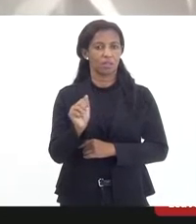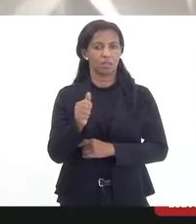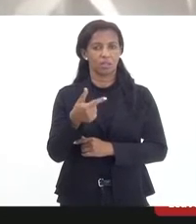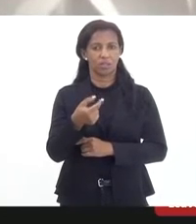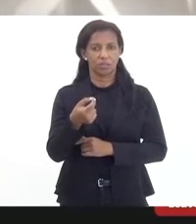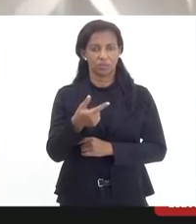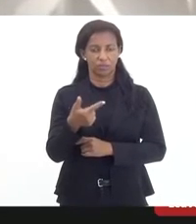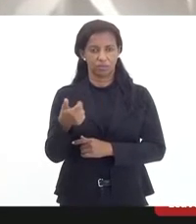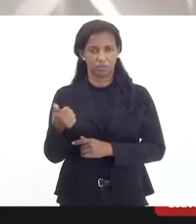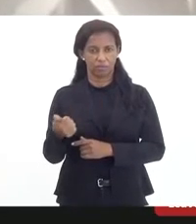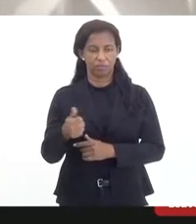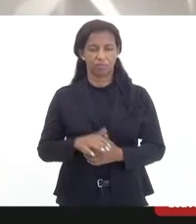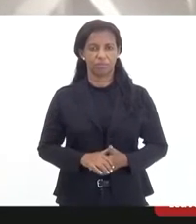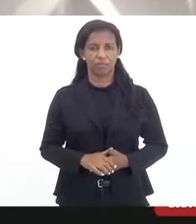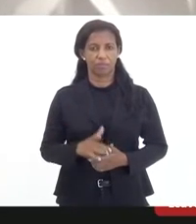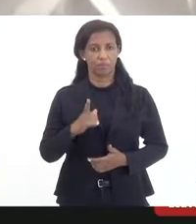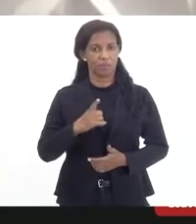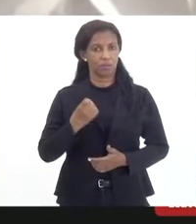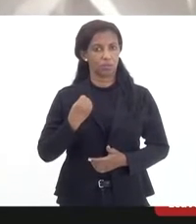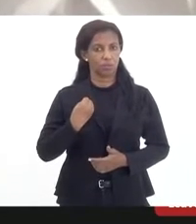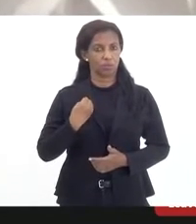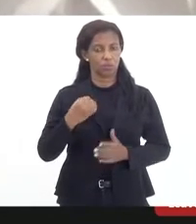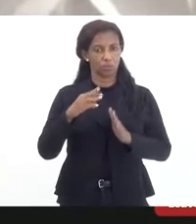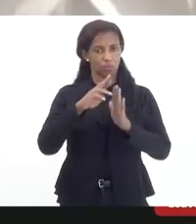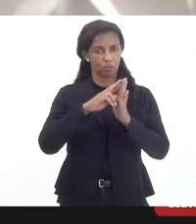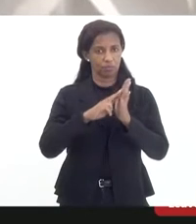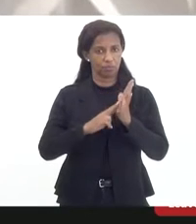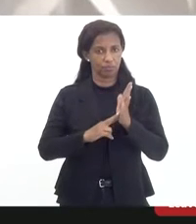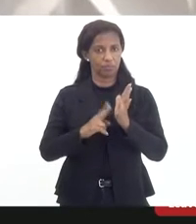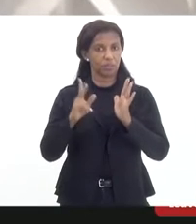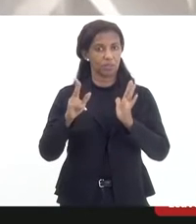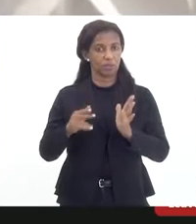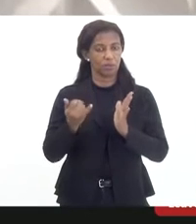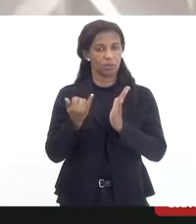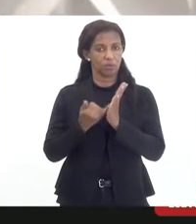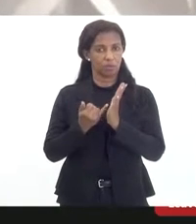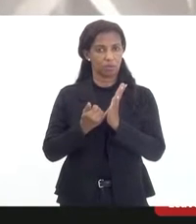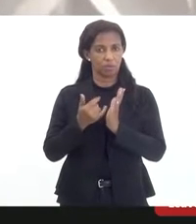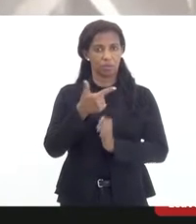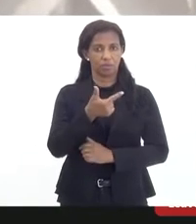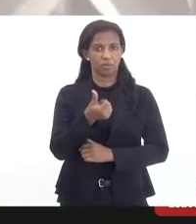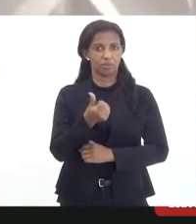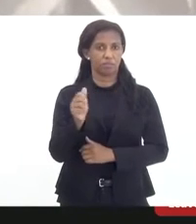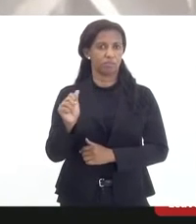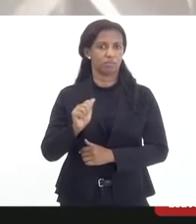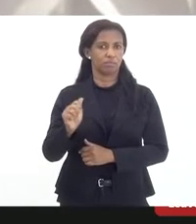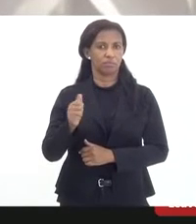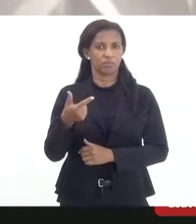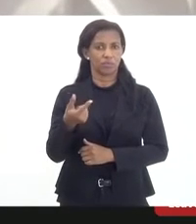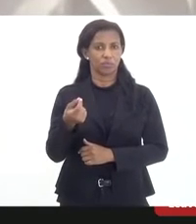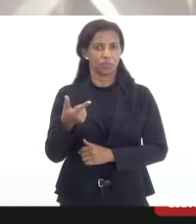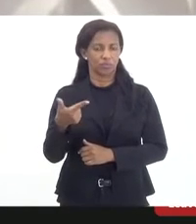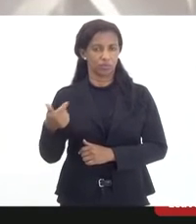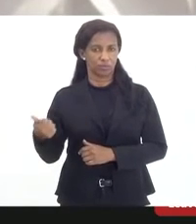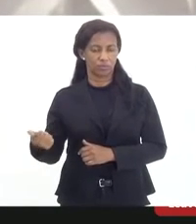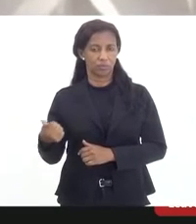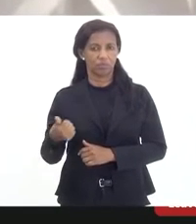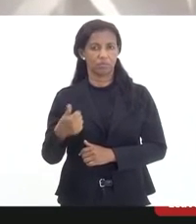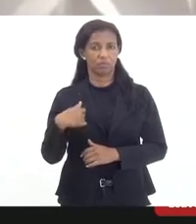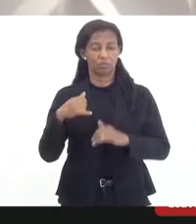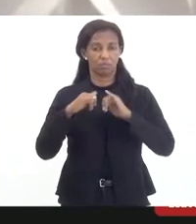de 2021, havendo um número redimental conforme a edital publicada em 26 de agosto de 2021,